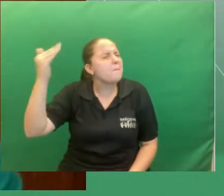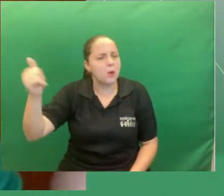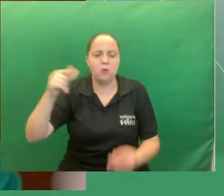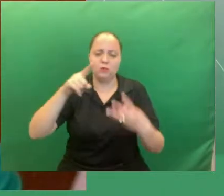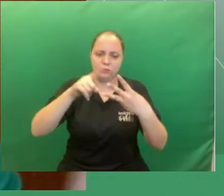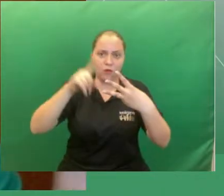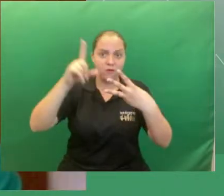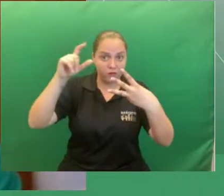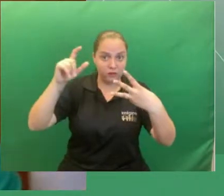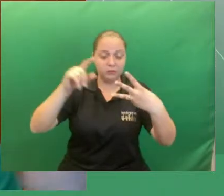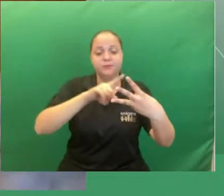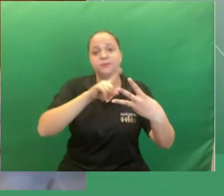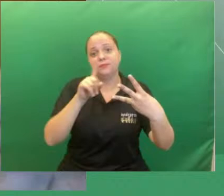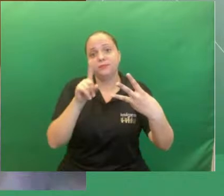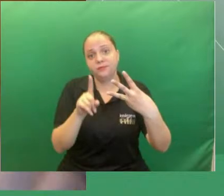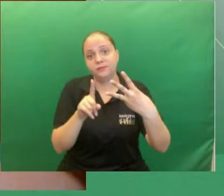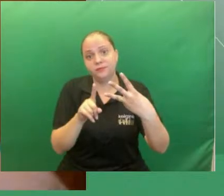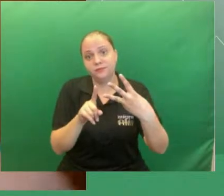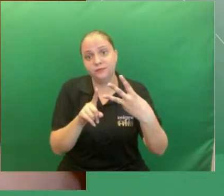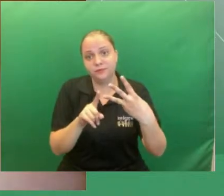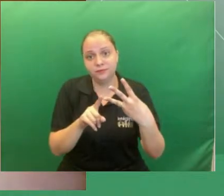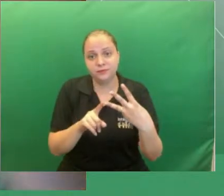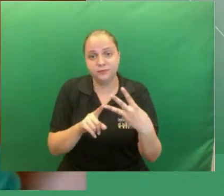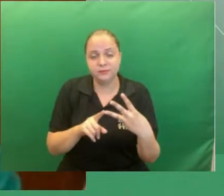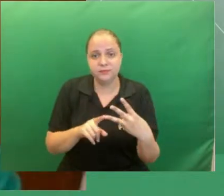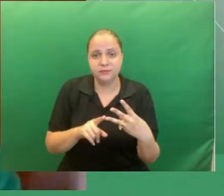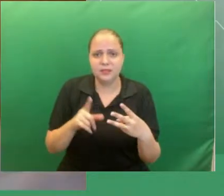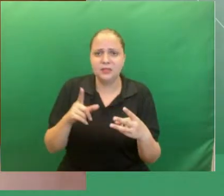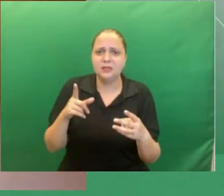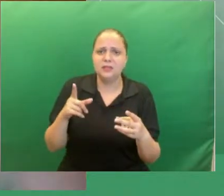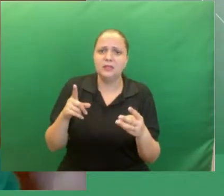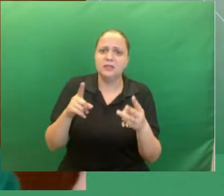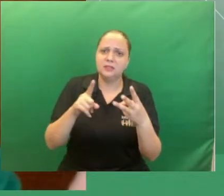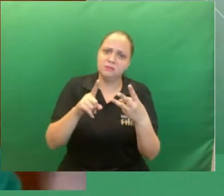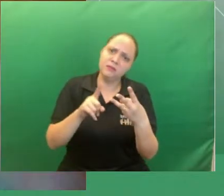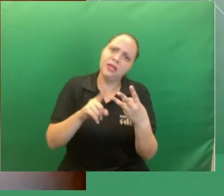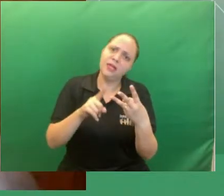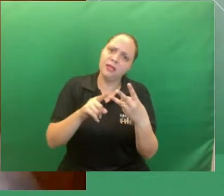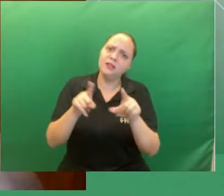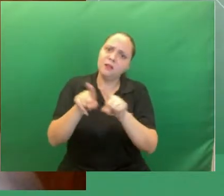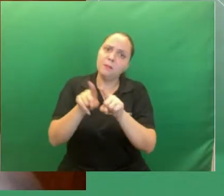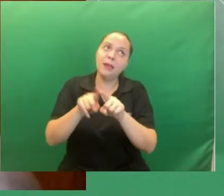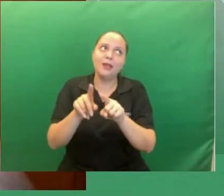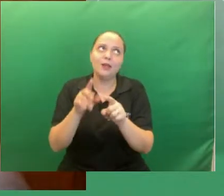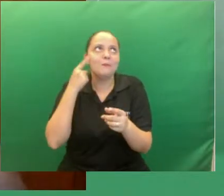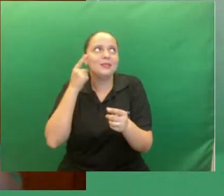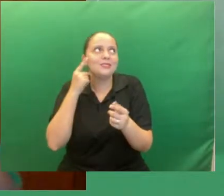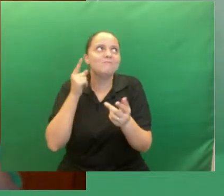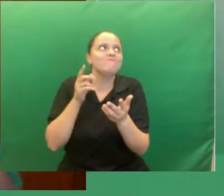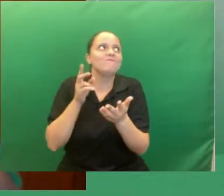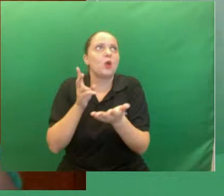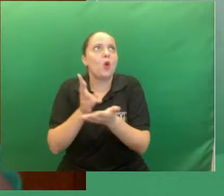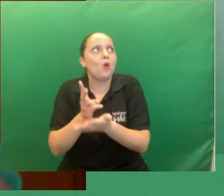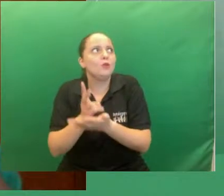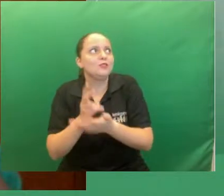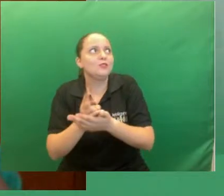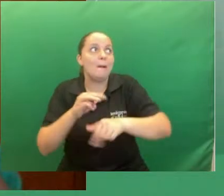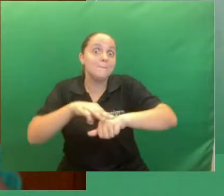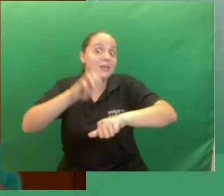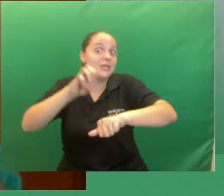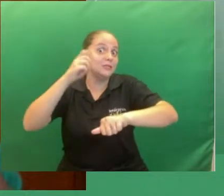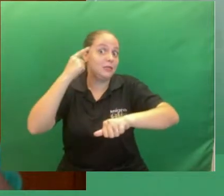dela mesma e até ter o objetivo também de continuar o mestrado então eu aproveitei a pós-graduação para